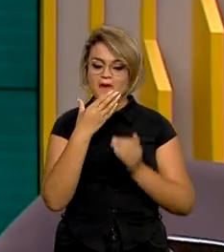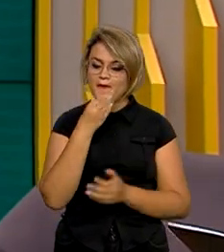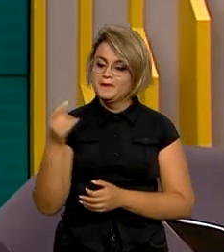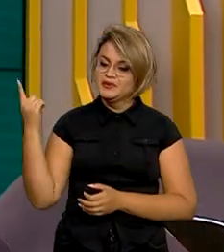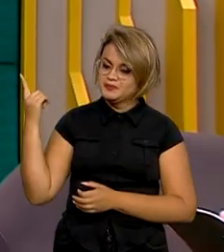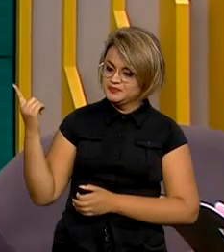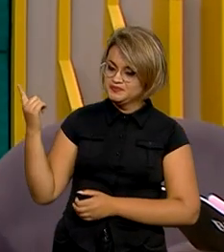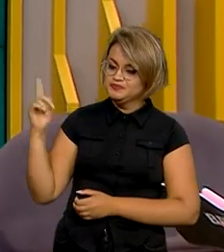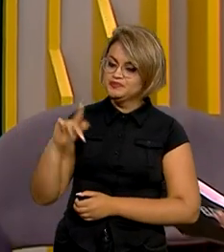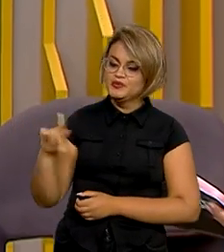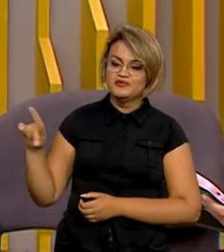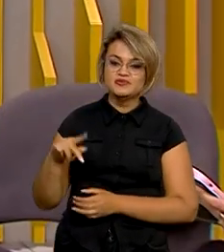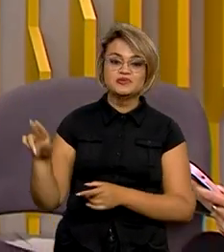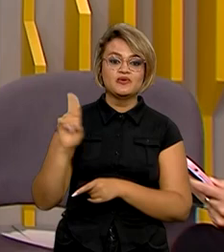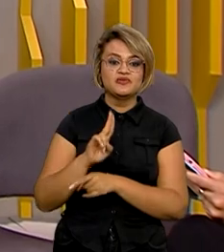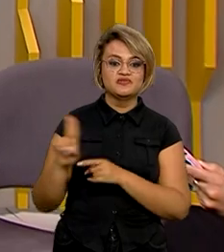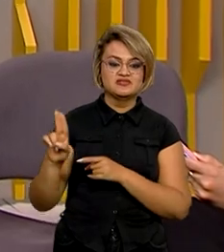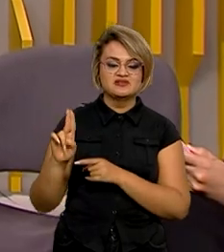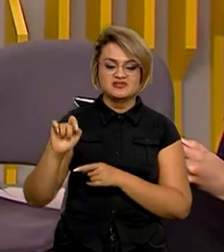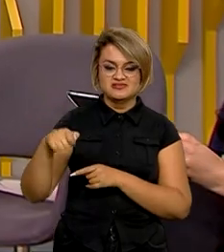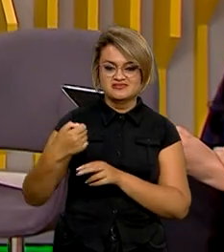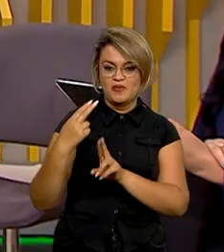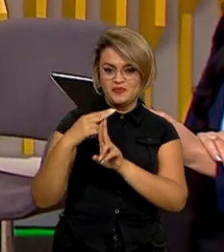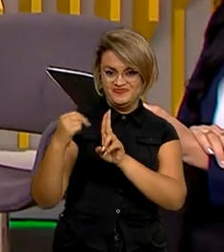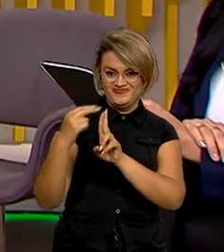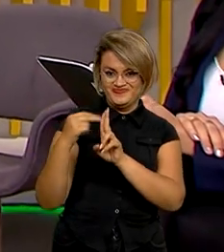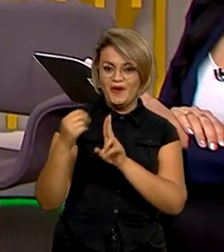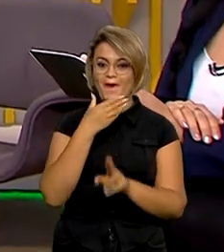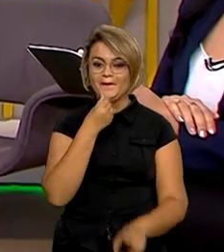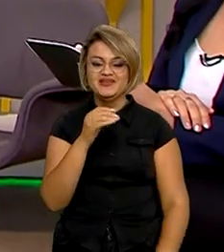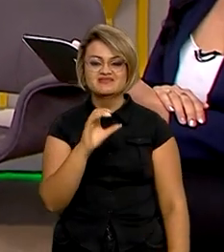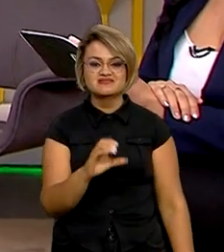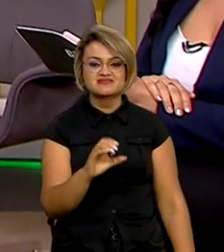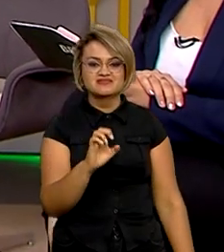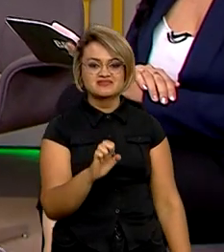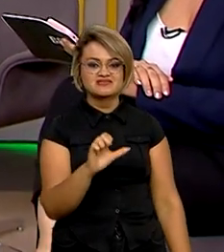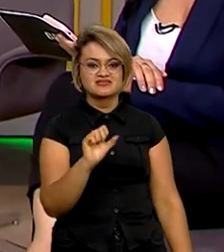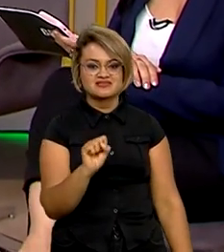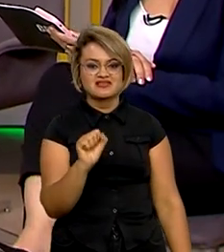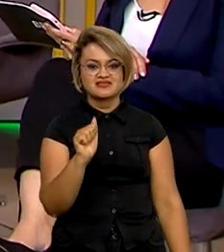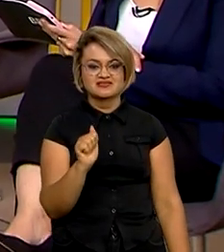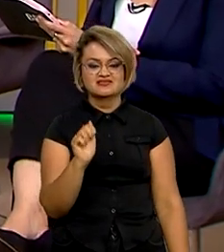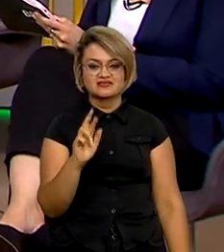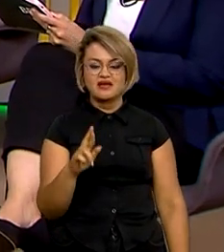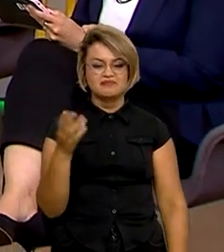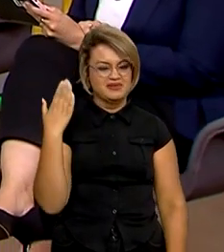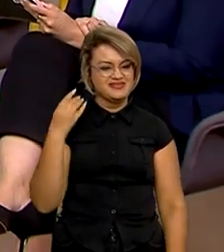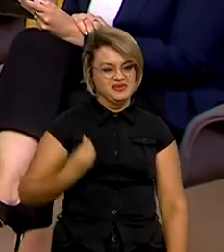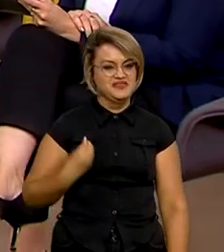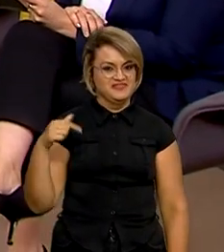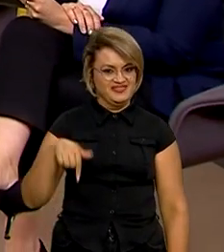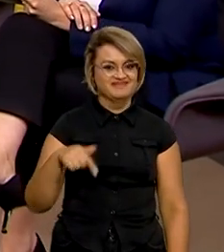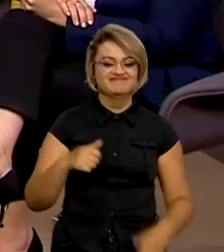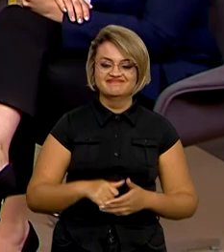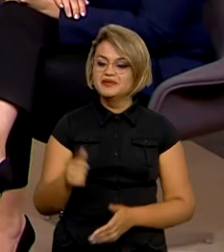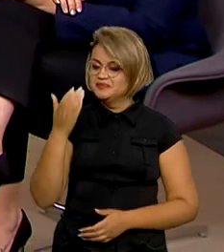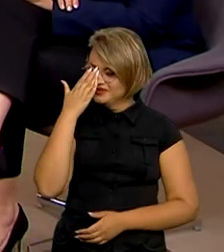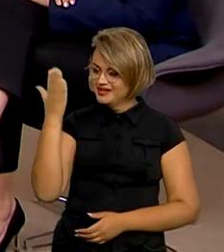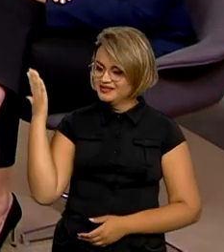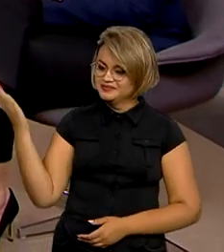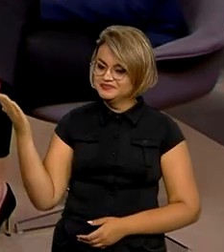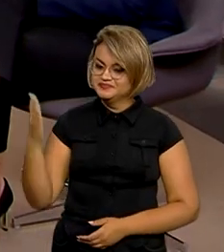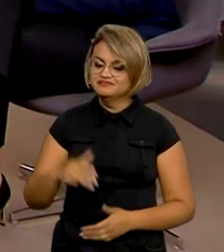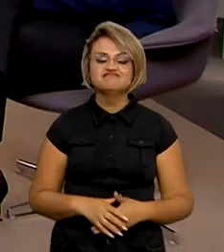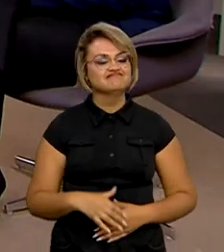economista e professor da Universidade de Brasília, César Bergo, que já esteve aqui com a gente em outras oportunidades. Obrigado pela presença aqui, professor.